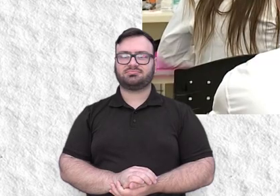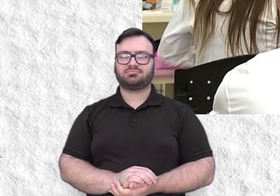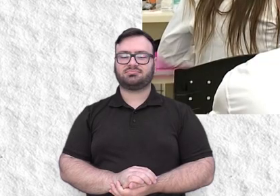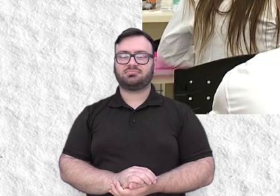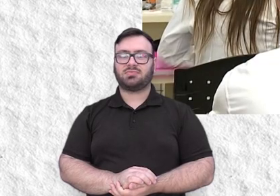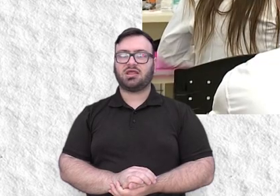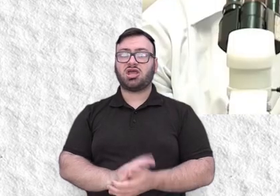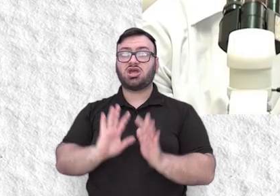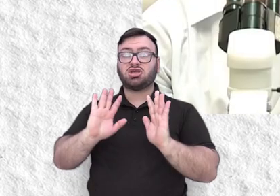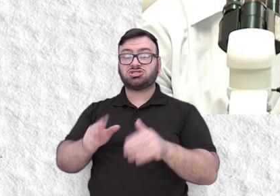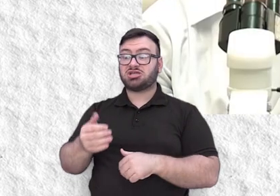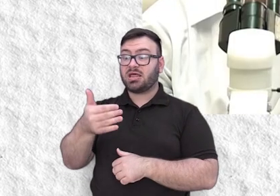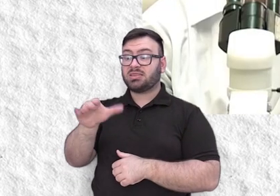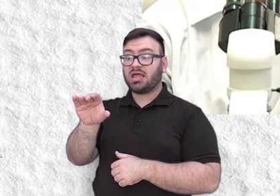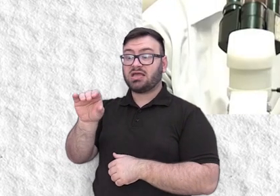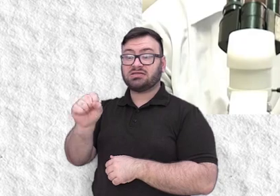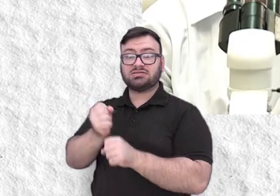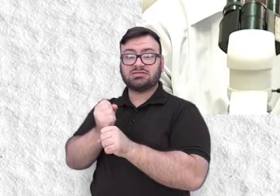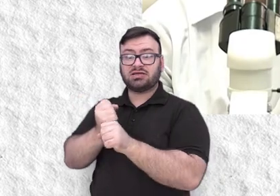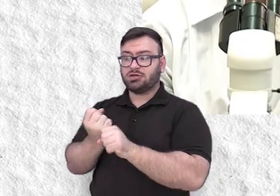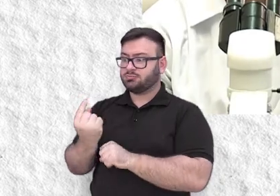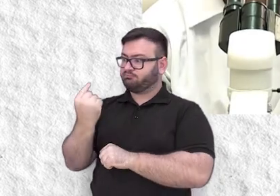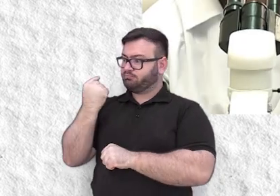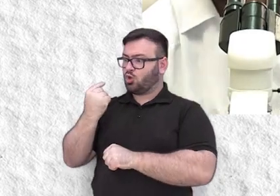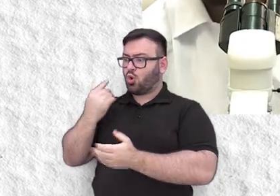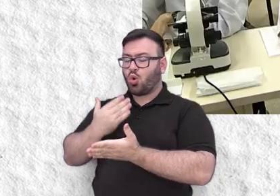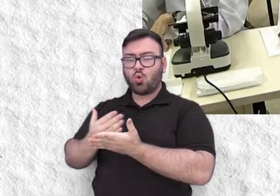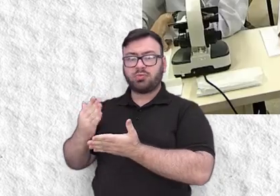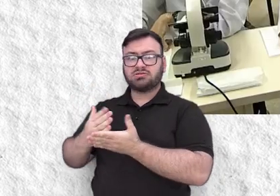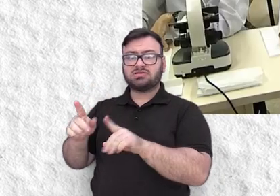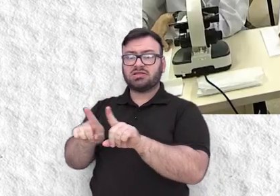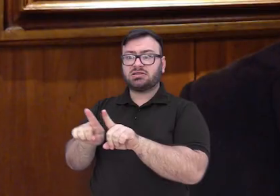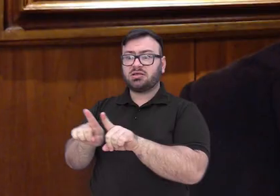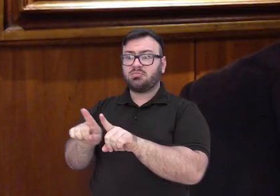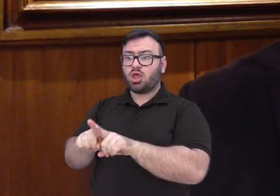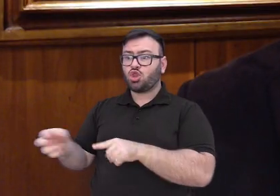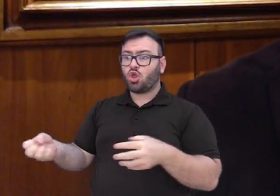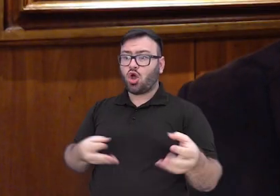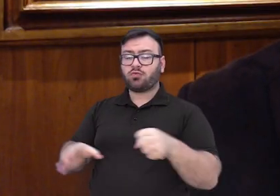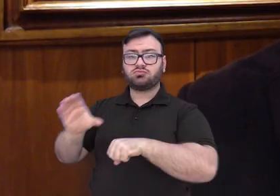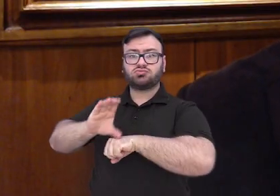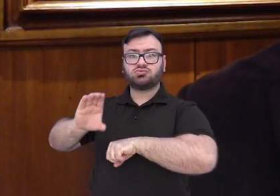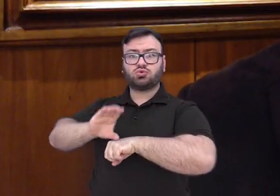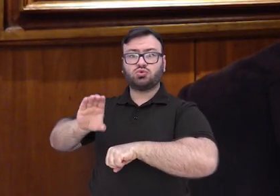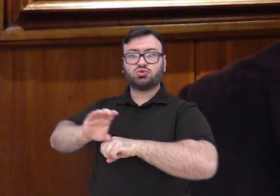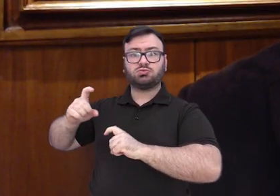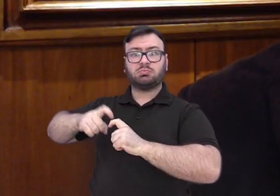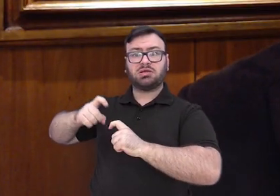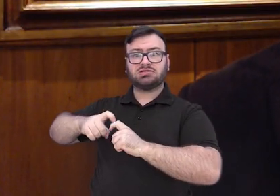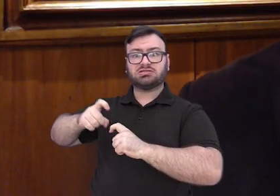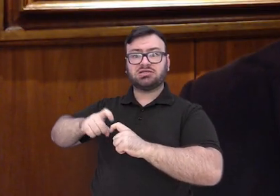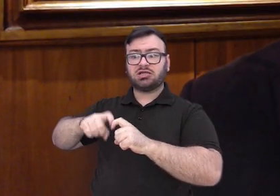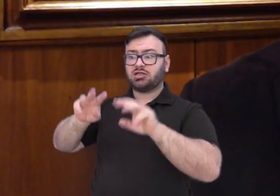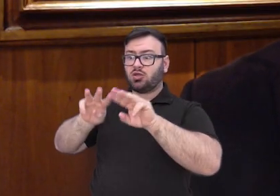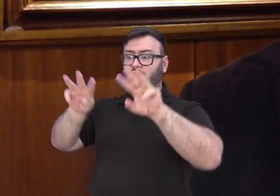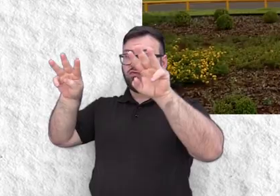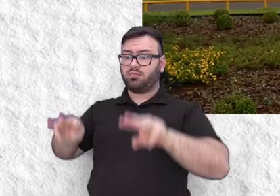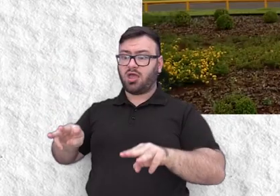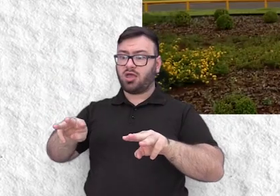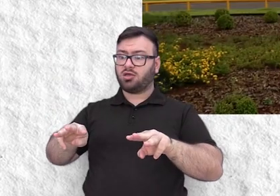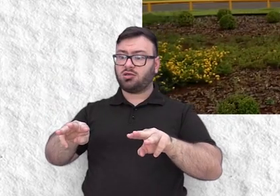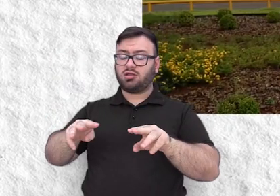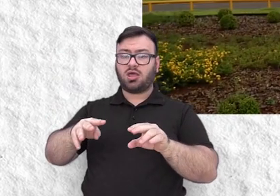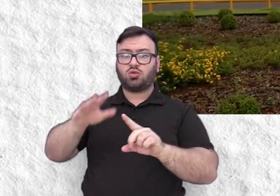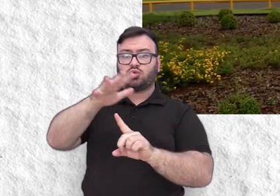Há dez anos, presidi a Comissão de Implantação de Novos Cursos de Medicina da Universidade Federal do Paraná no interior do estado.